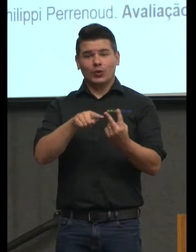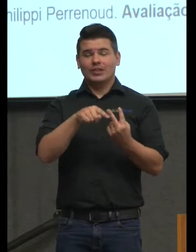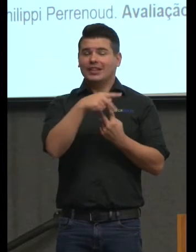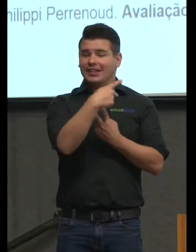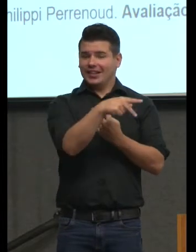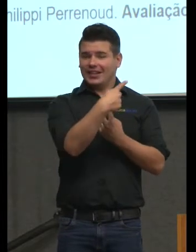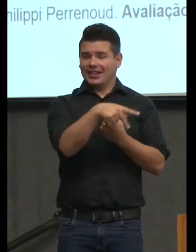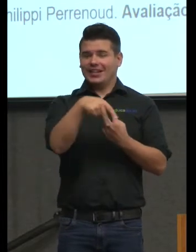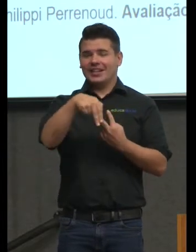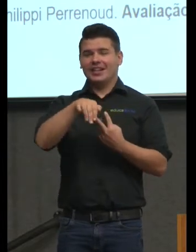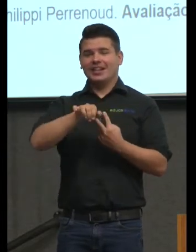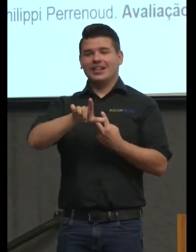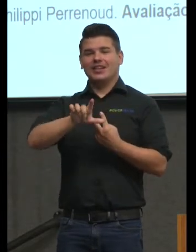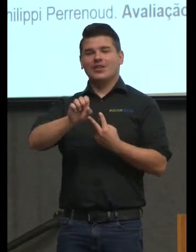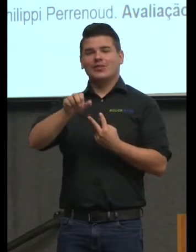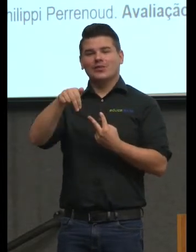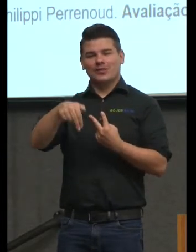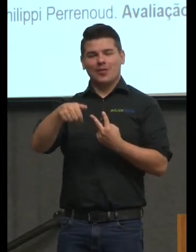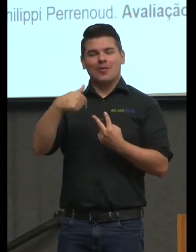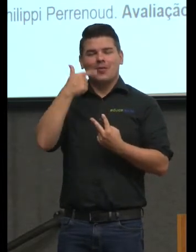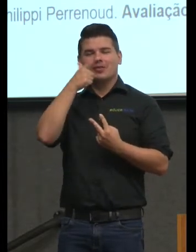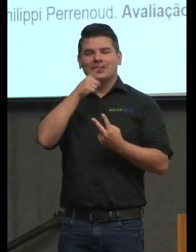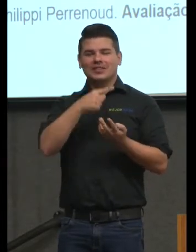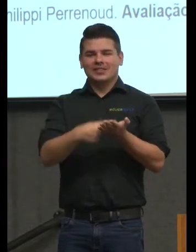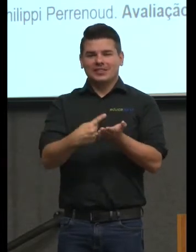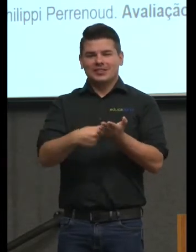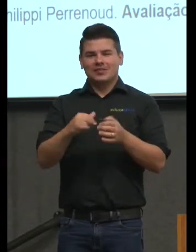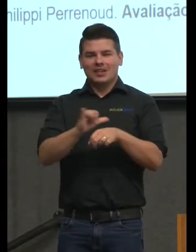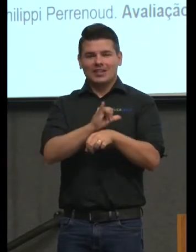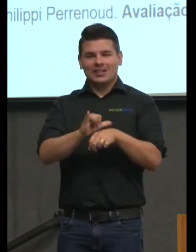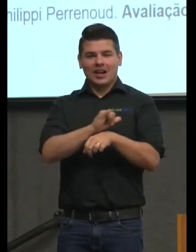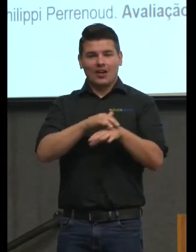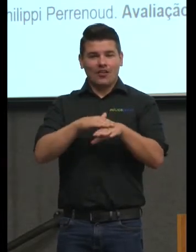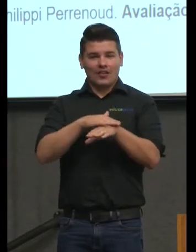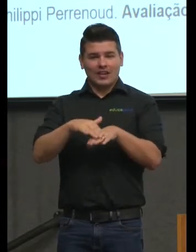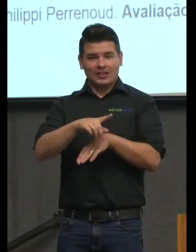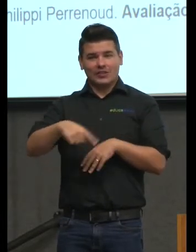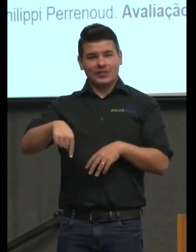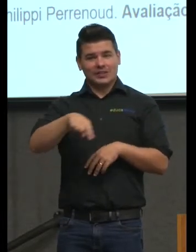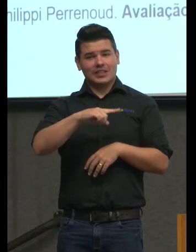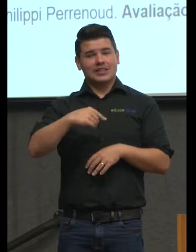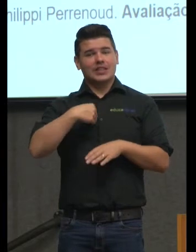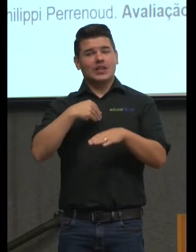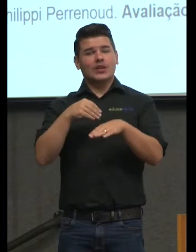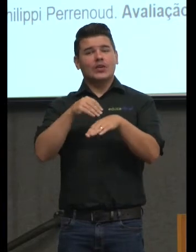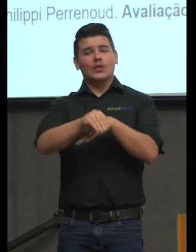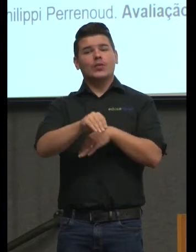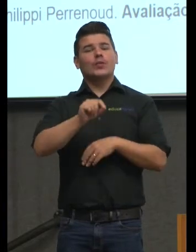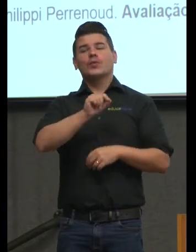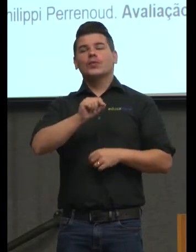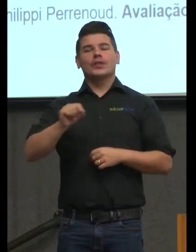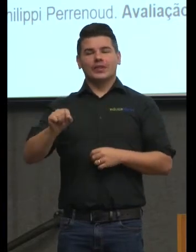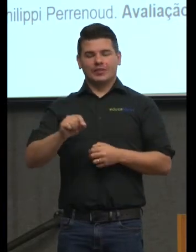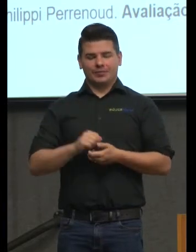planejar essa conversa com vocês que eu eu sugiro que vocês